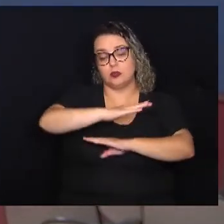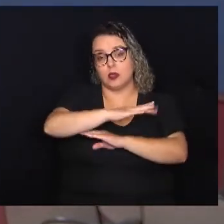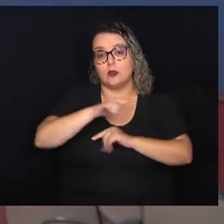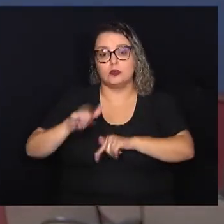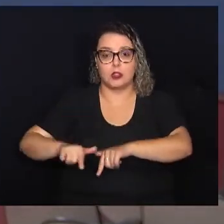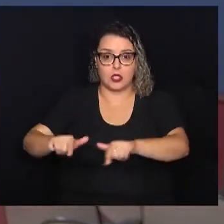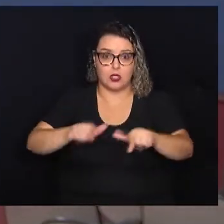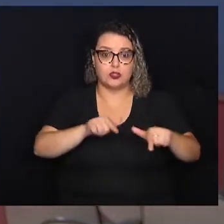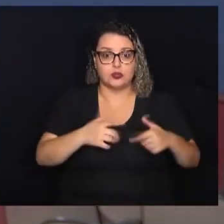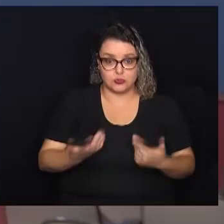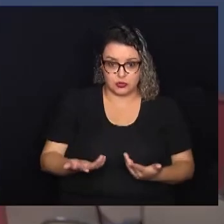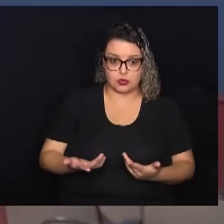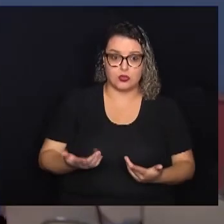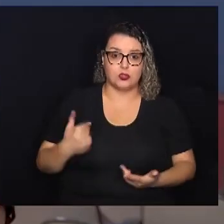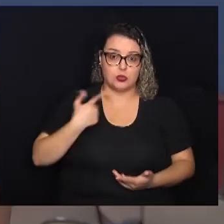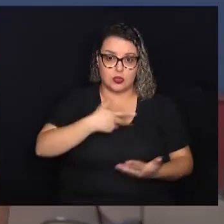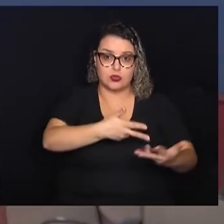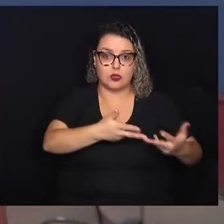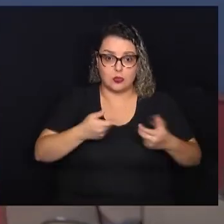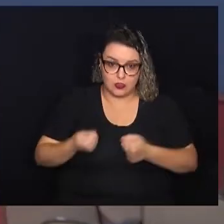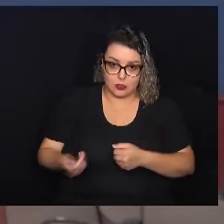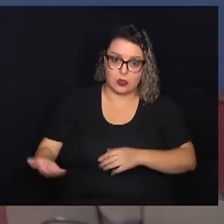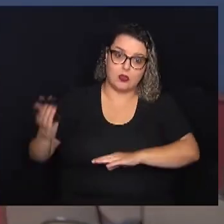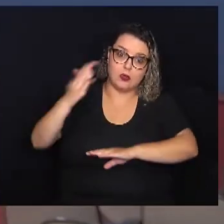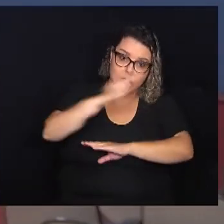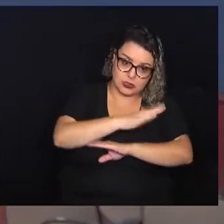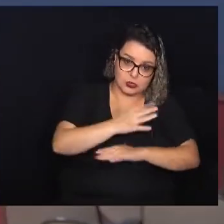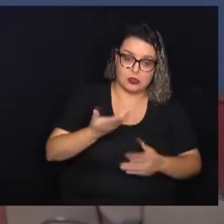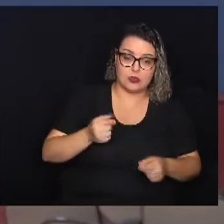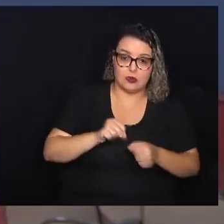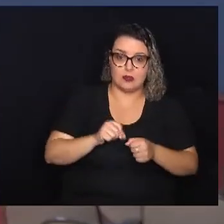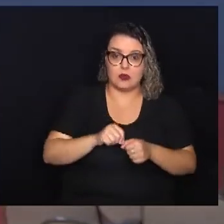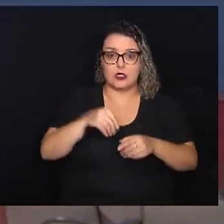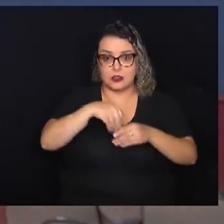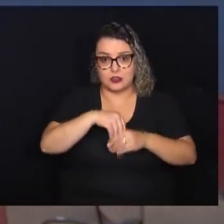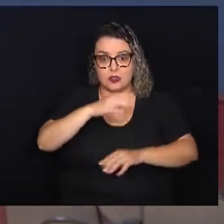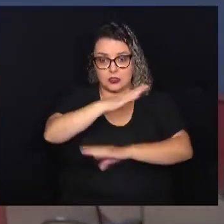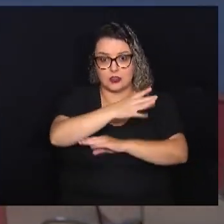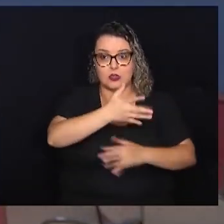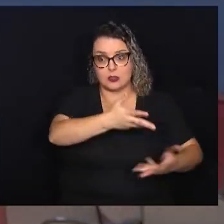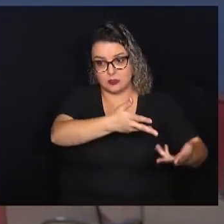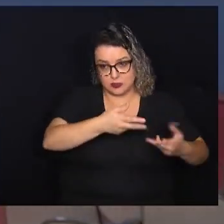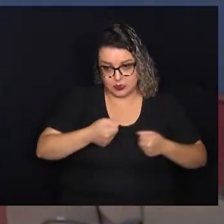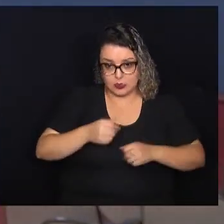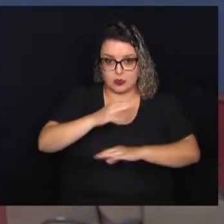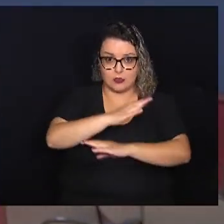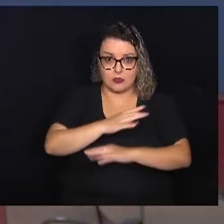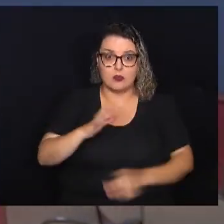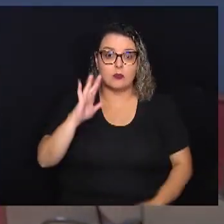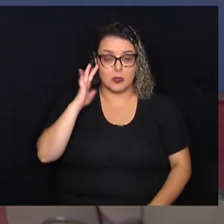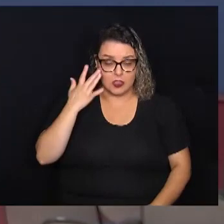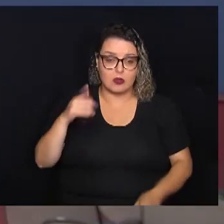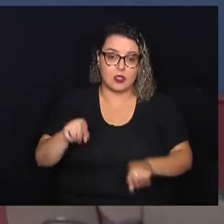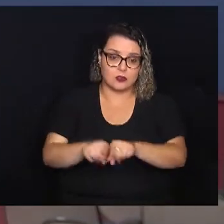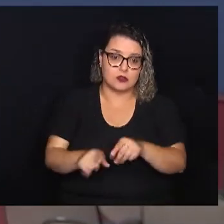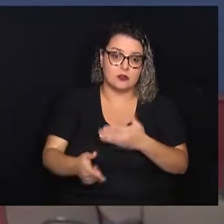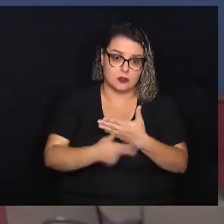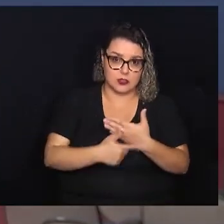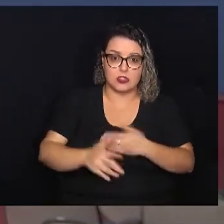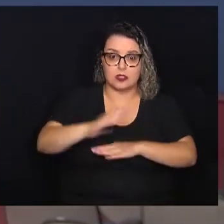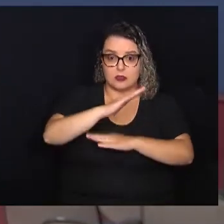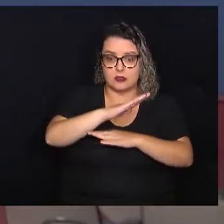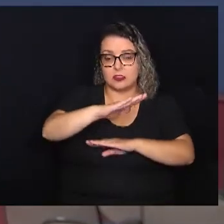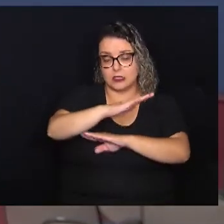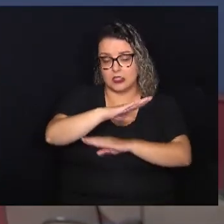nos locais, né? A gente convida muitas pessoas para... Às vezes a gente faz atividades lá na Câmara, a gente convida as pessoas para ir para a Câmara, mas eu acho que é também papel da Câmara